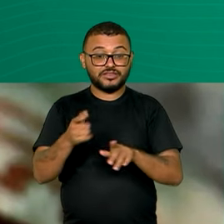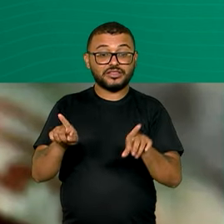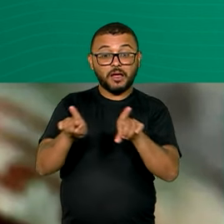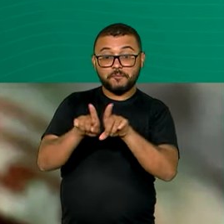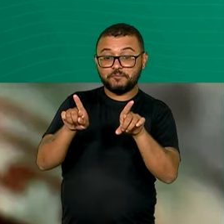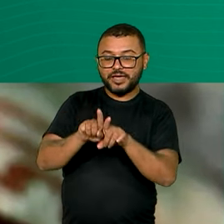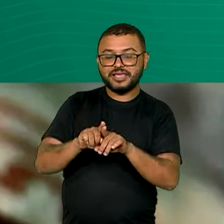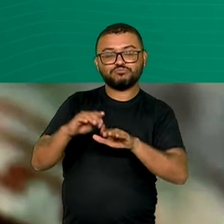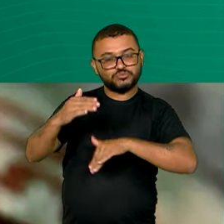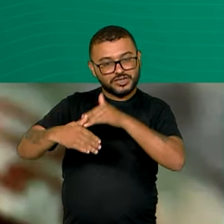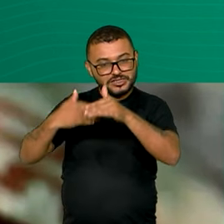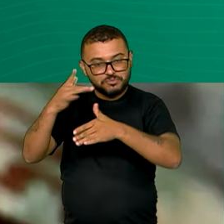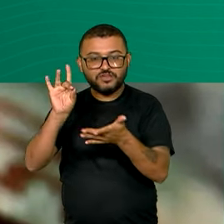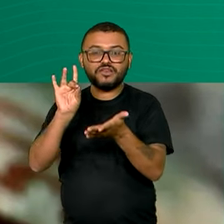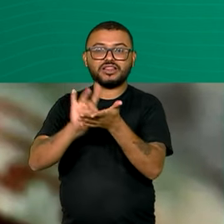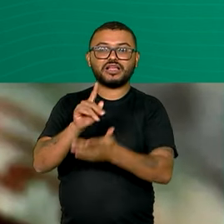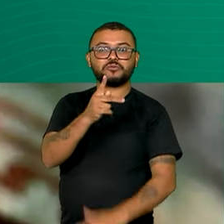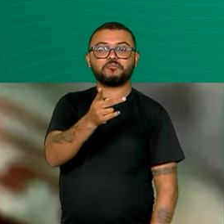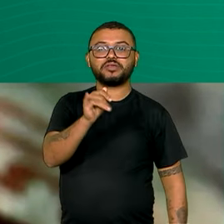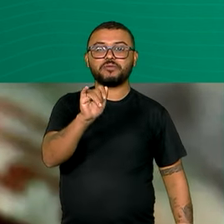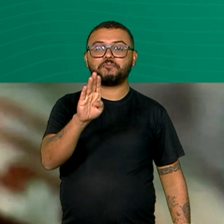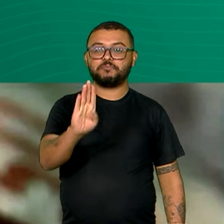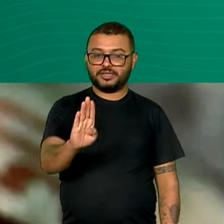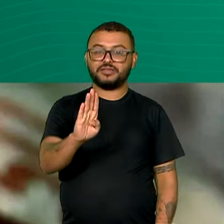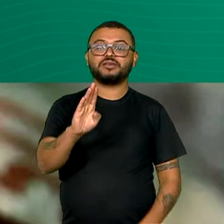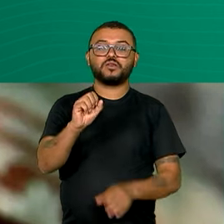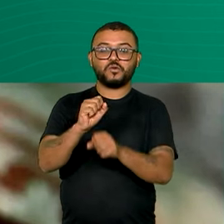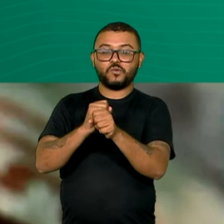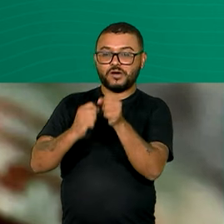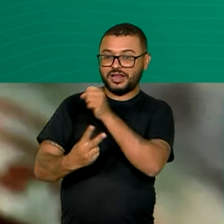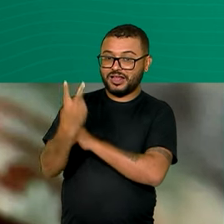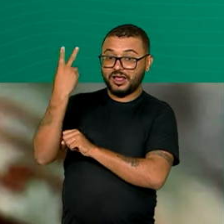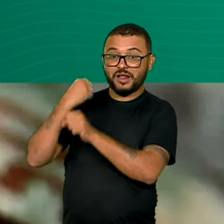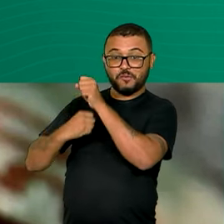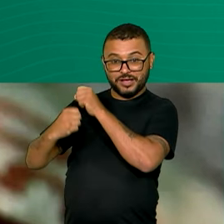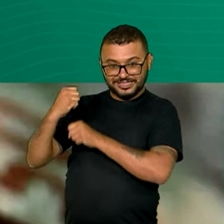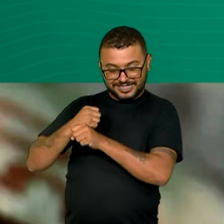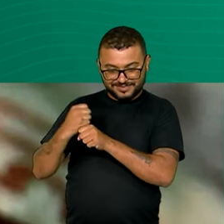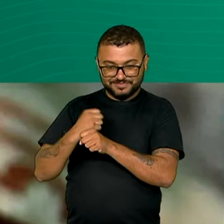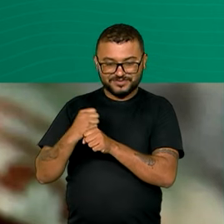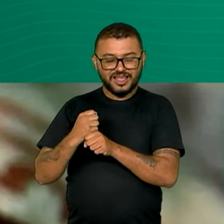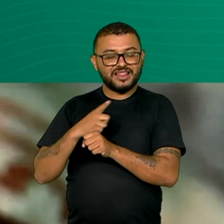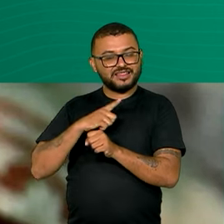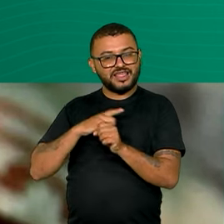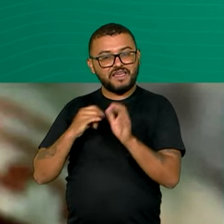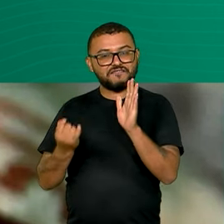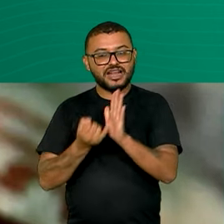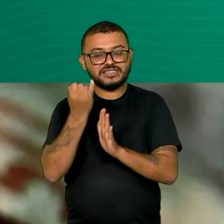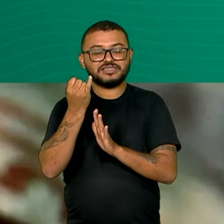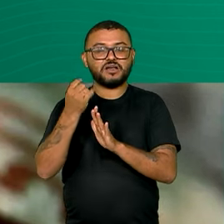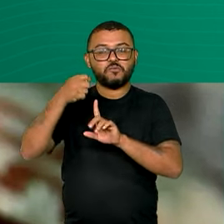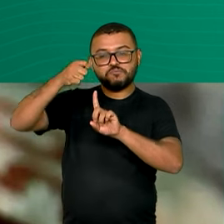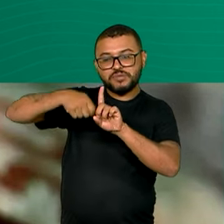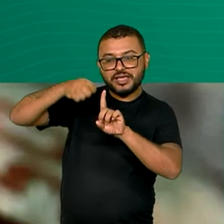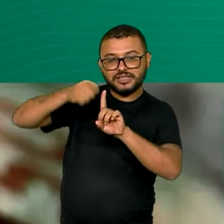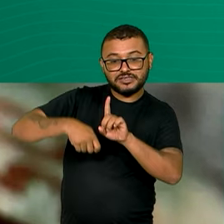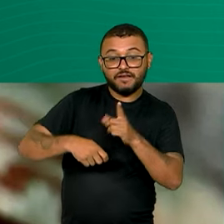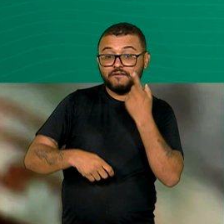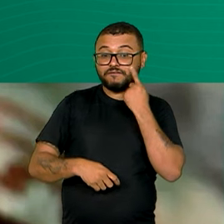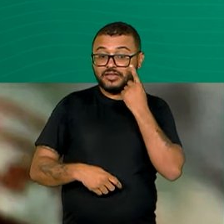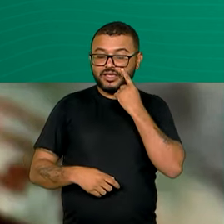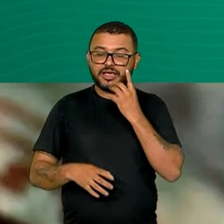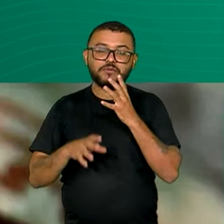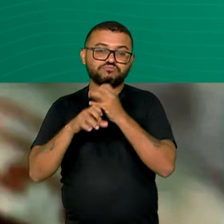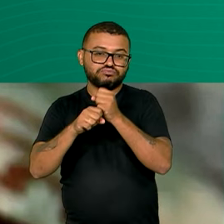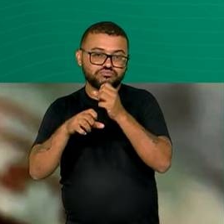o índice de crescimento real do PIB dos dois anos anteriores. A inflação mensal apurada pelo INPC,